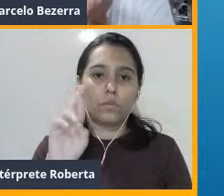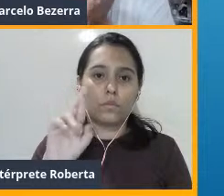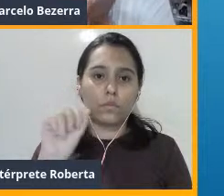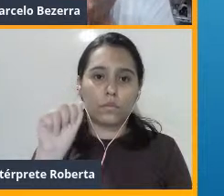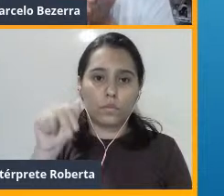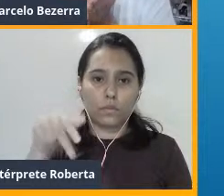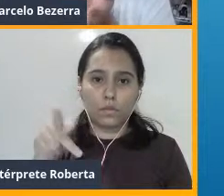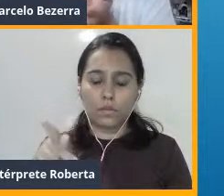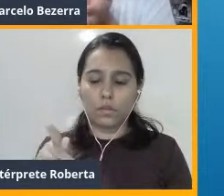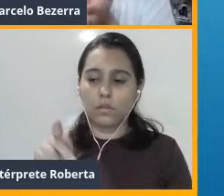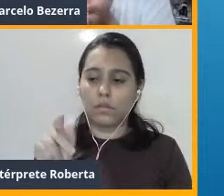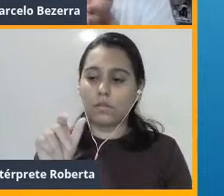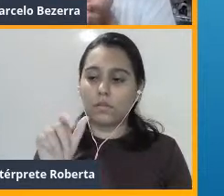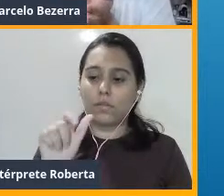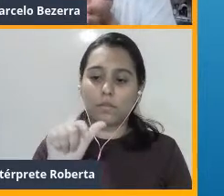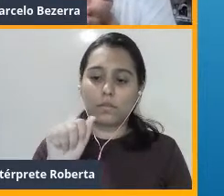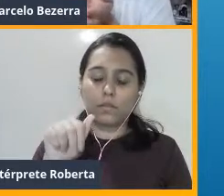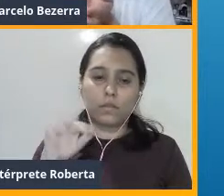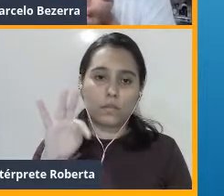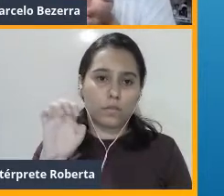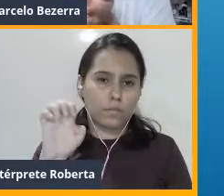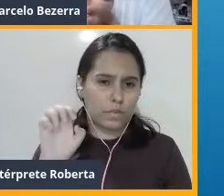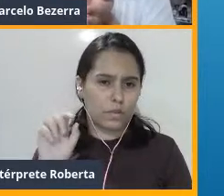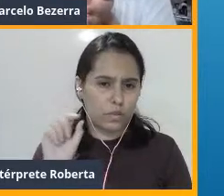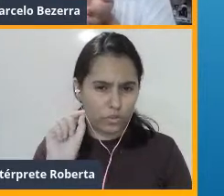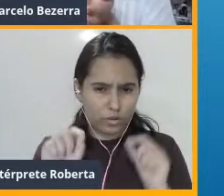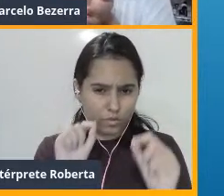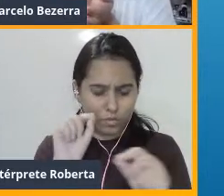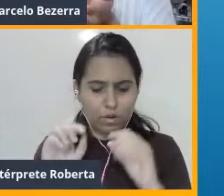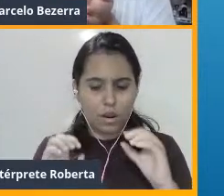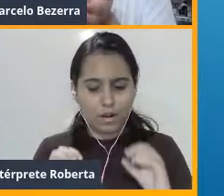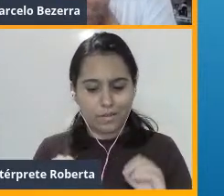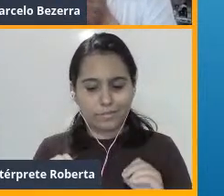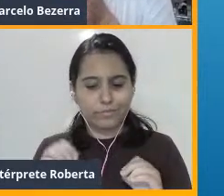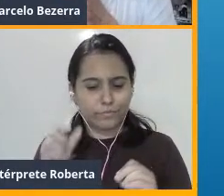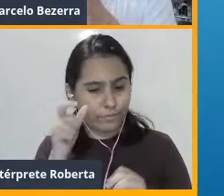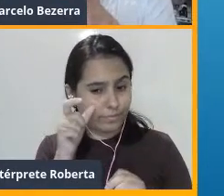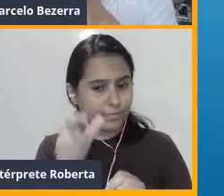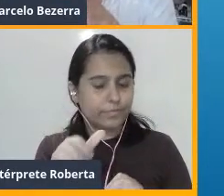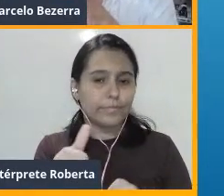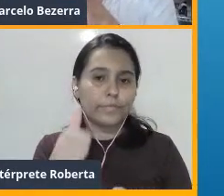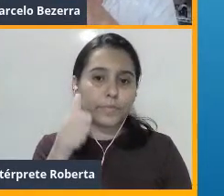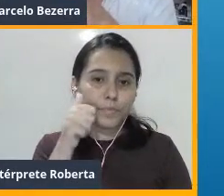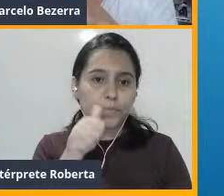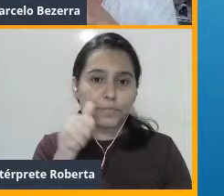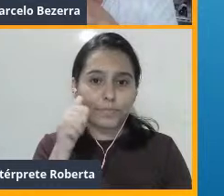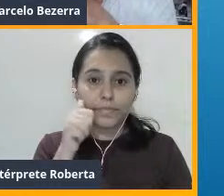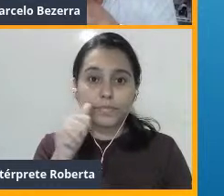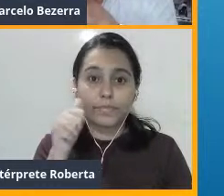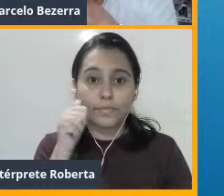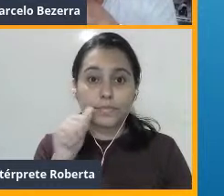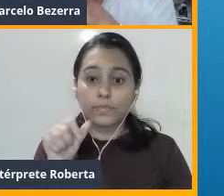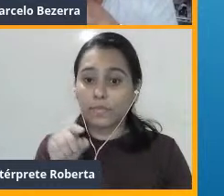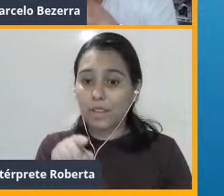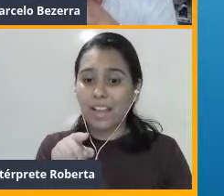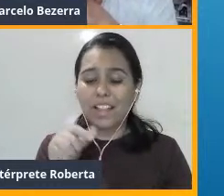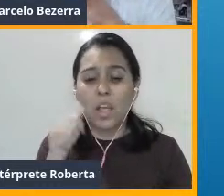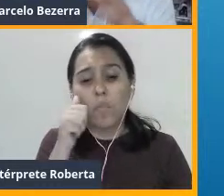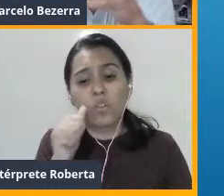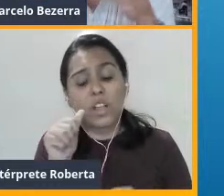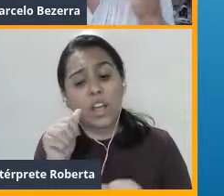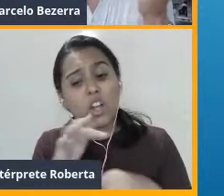ele tem uma aplicação muito interessante para mulheres, por exemplo. Mulheres acometidas de doenças